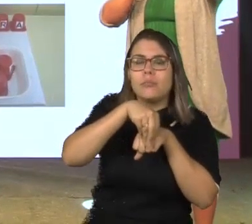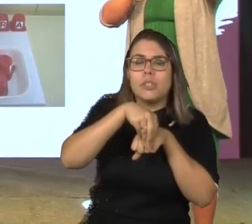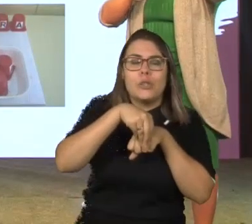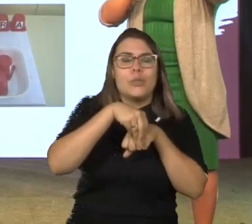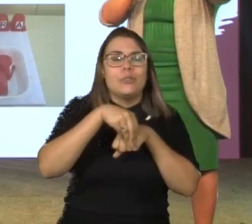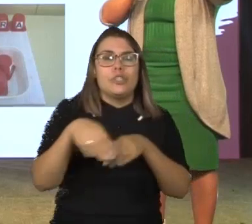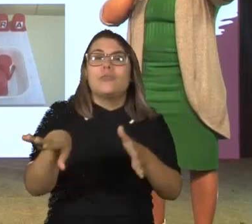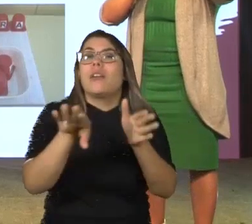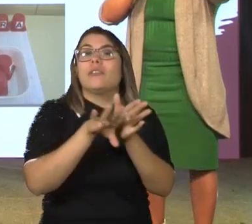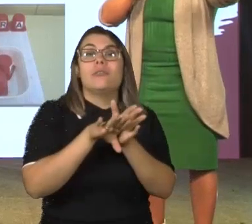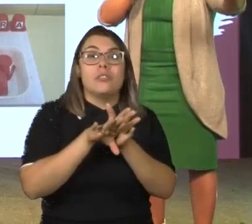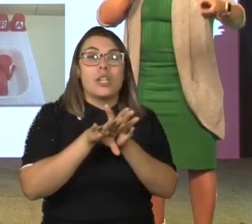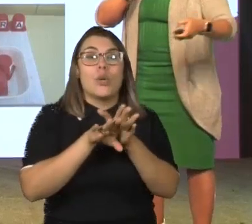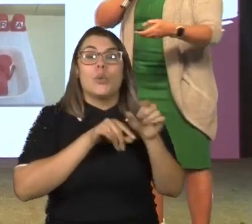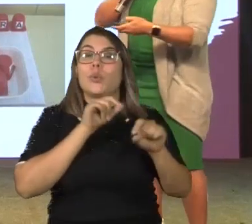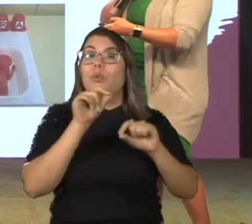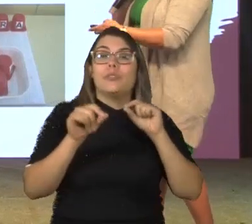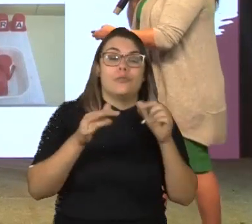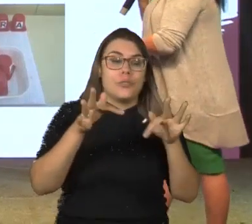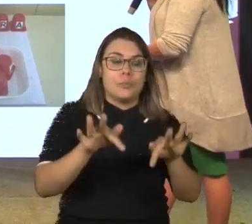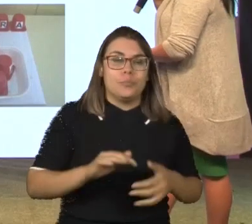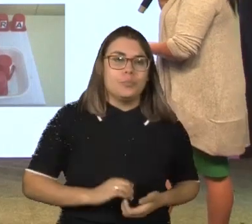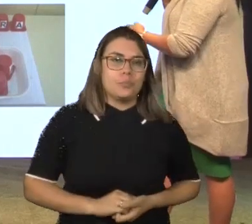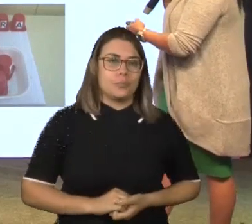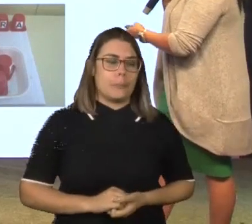a gente vai chegar lá na frente, que seria o produto final.